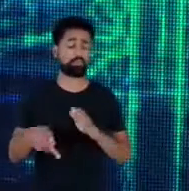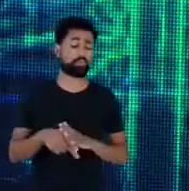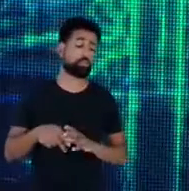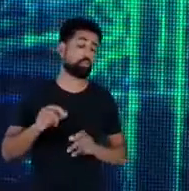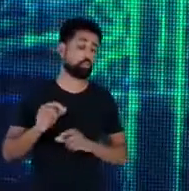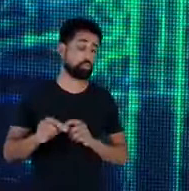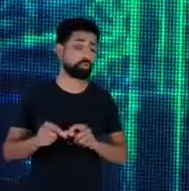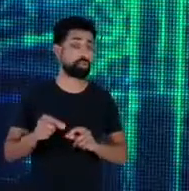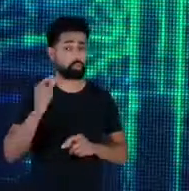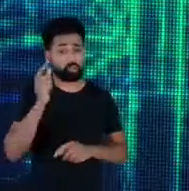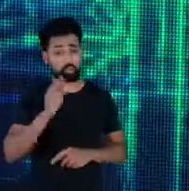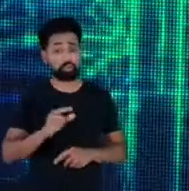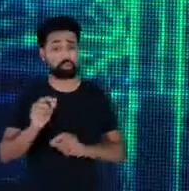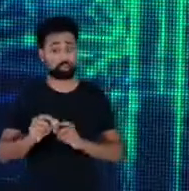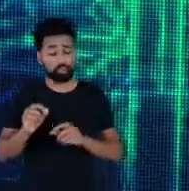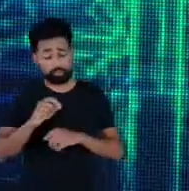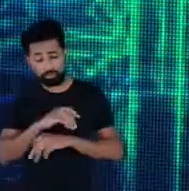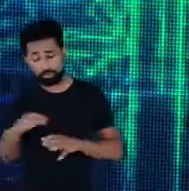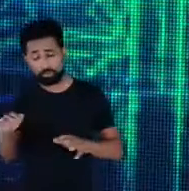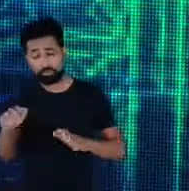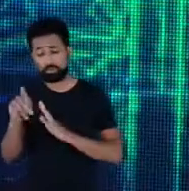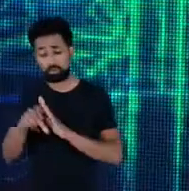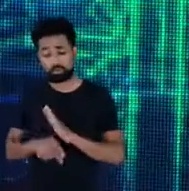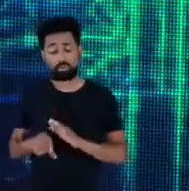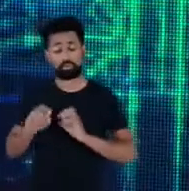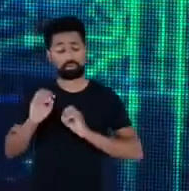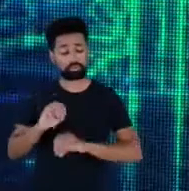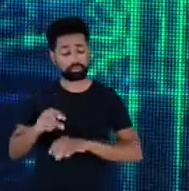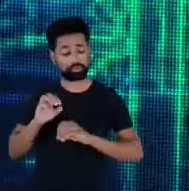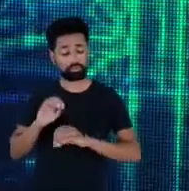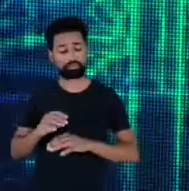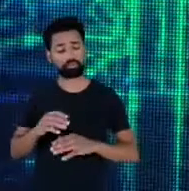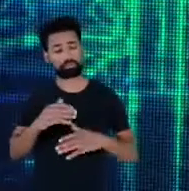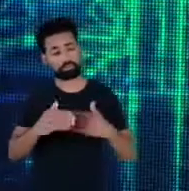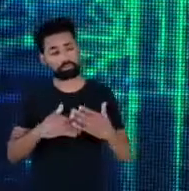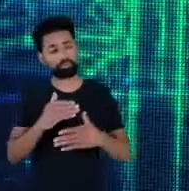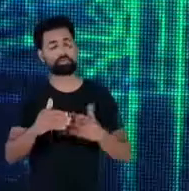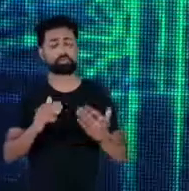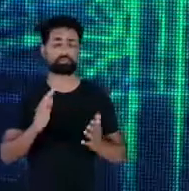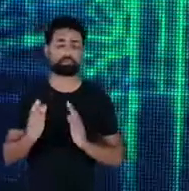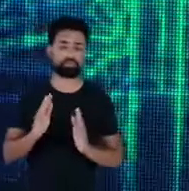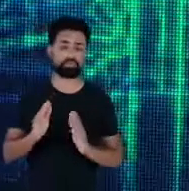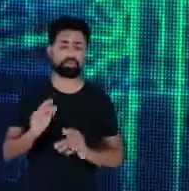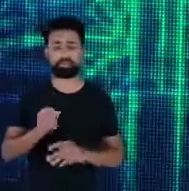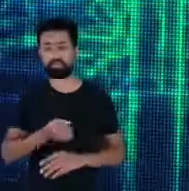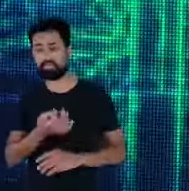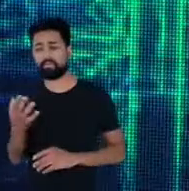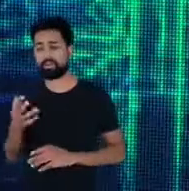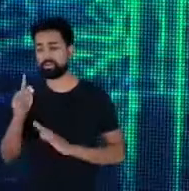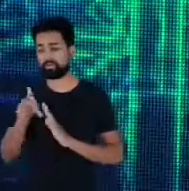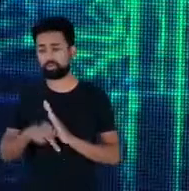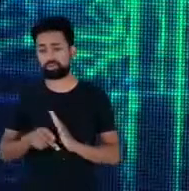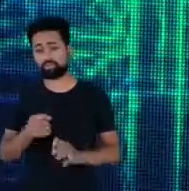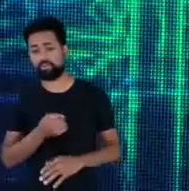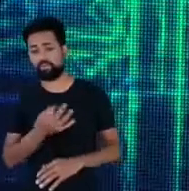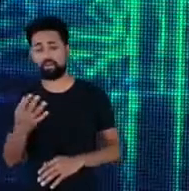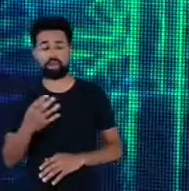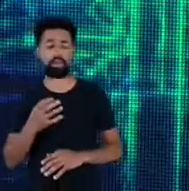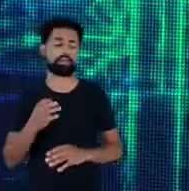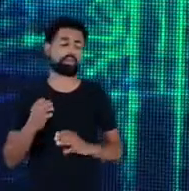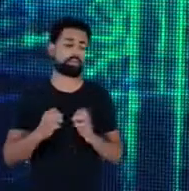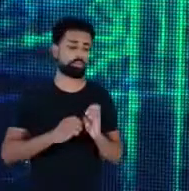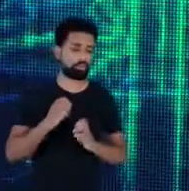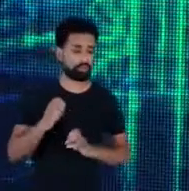conseguida com os projetos educacionais realizados ao longo desse tempo então foram diversos projetos diversas empresas capacitar